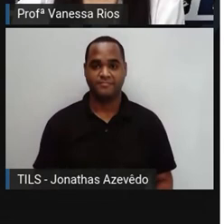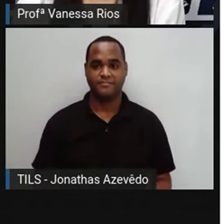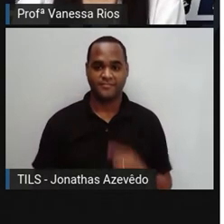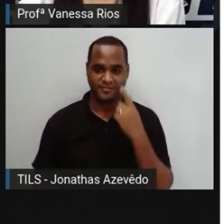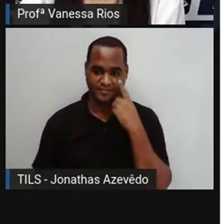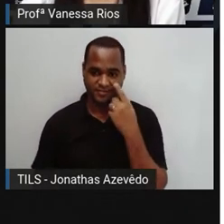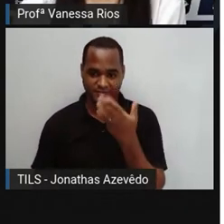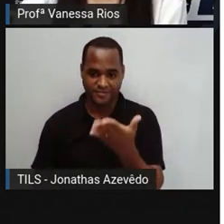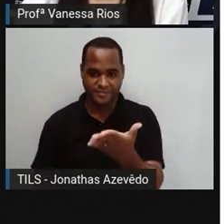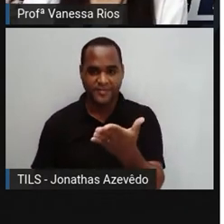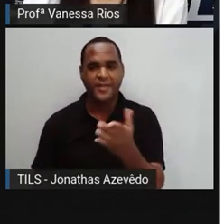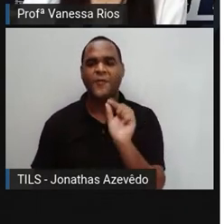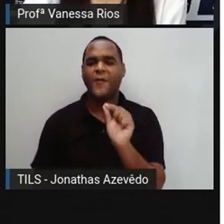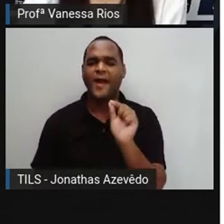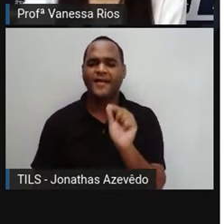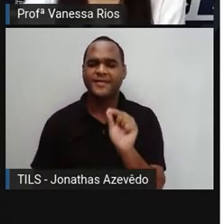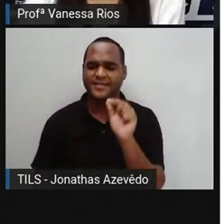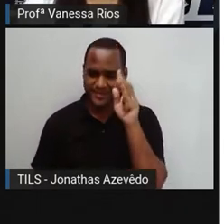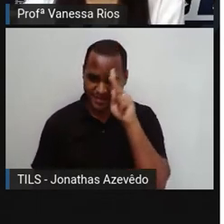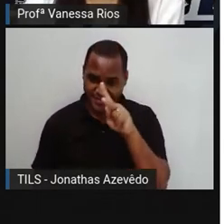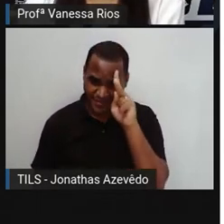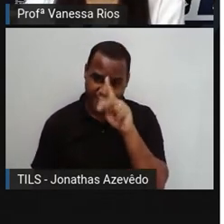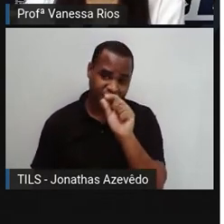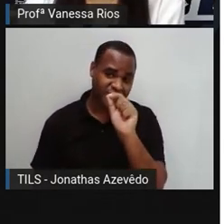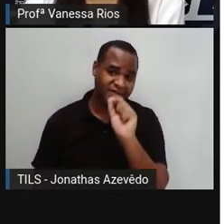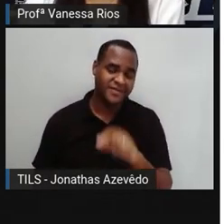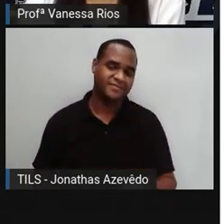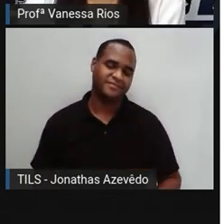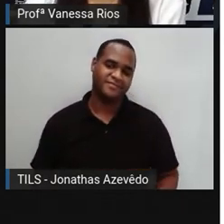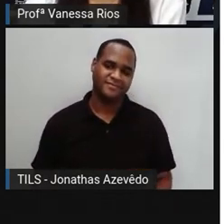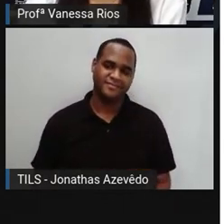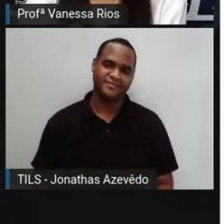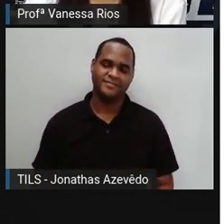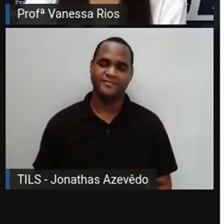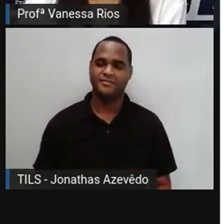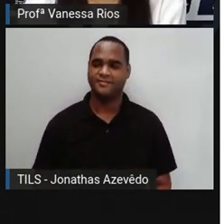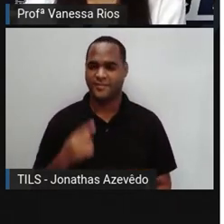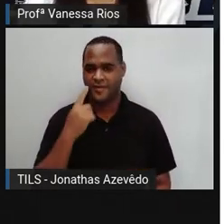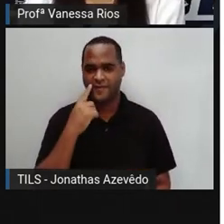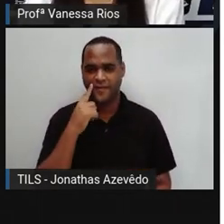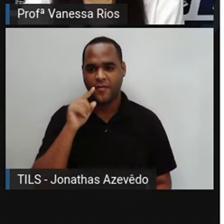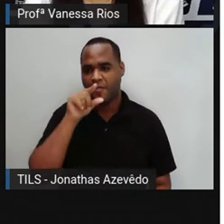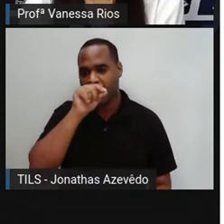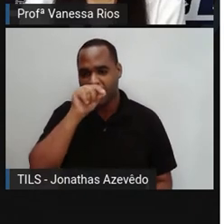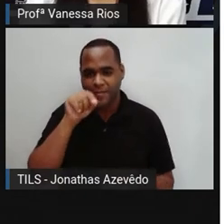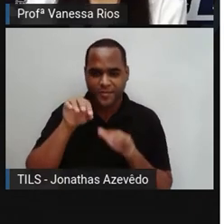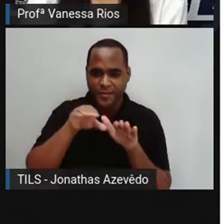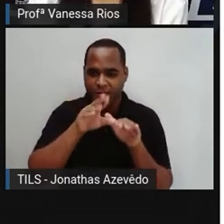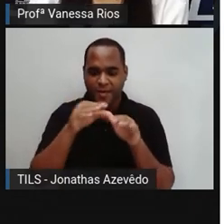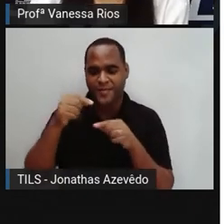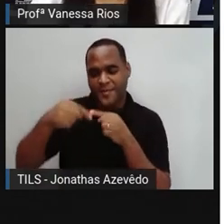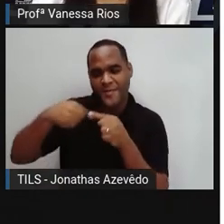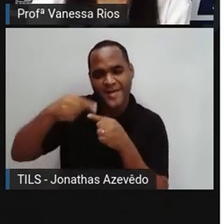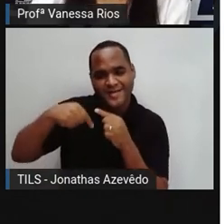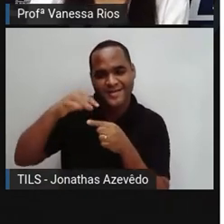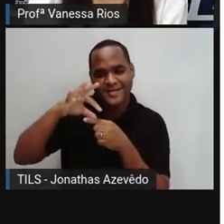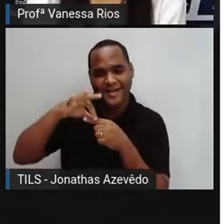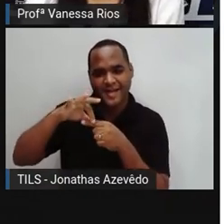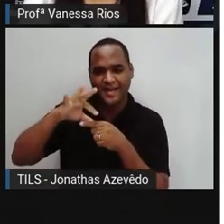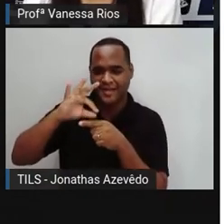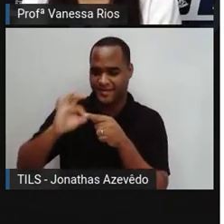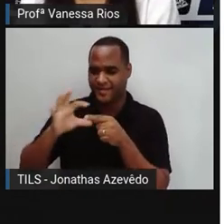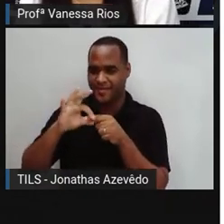mostra essa imagem aí, o que é que vocês lembram, né? Aí a gente vê um pombo-correio, né? Muito falado aí em